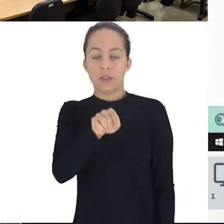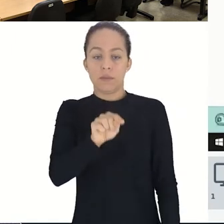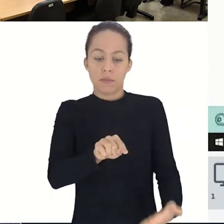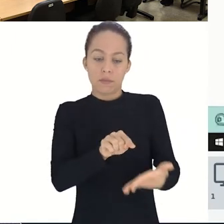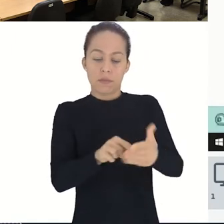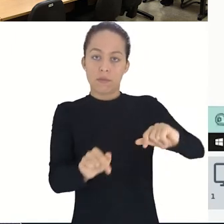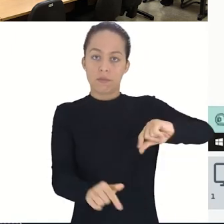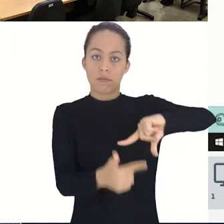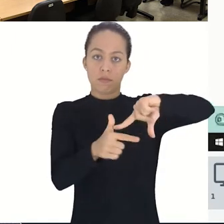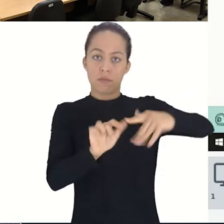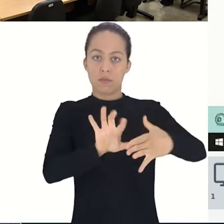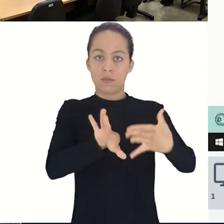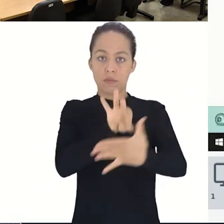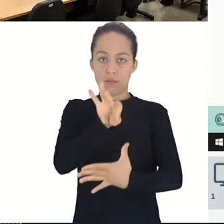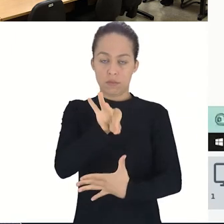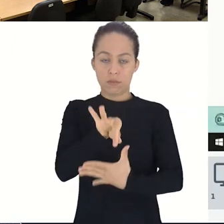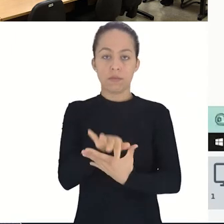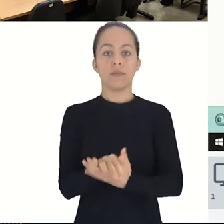Sortear.